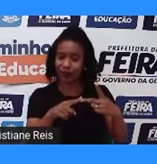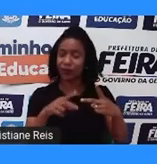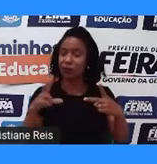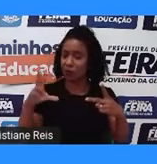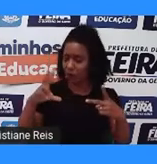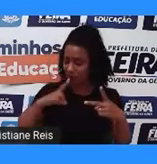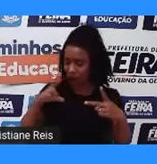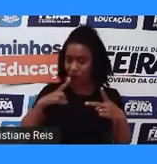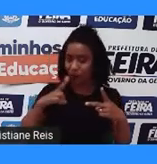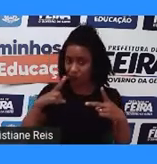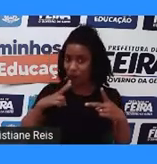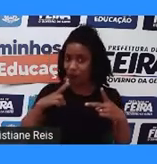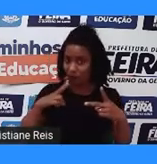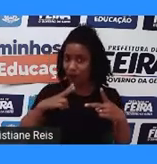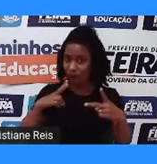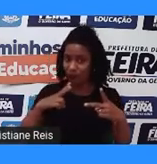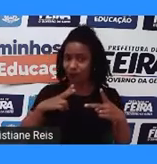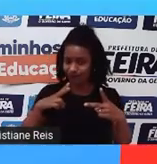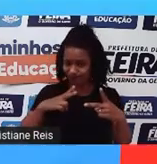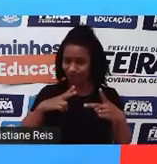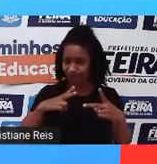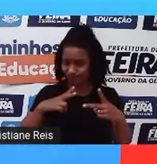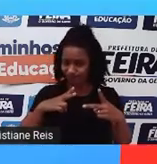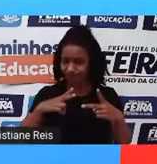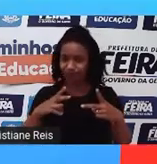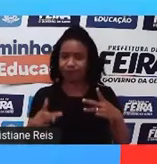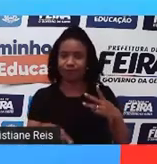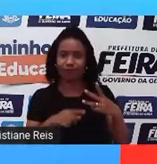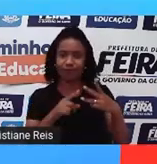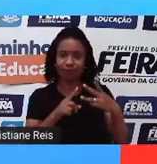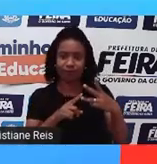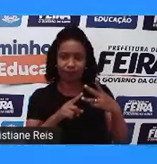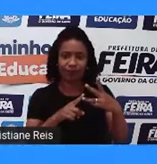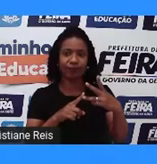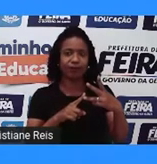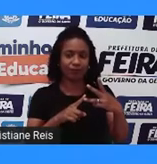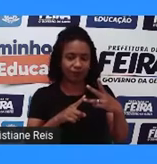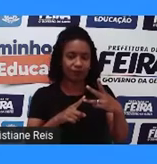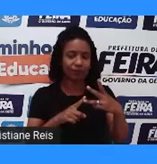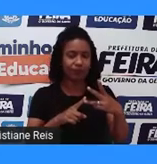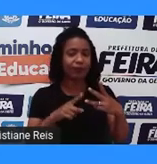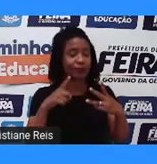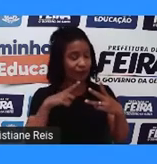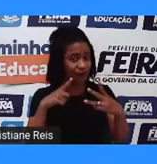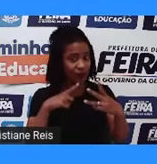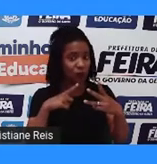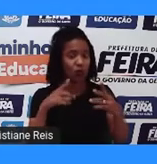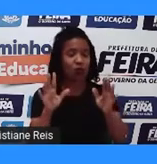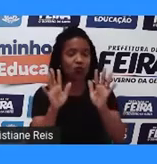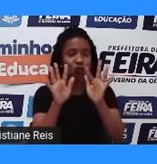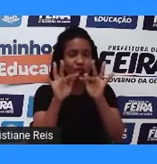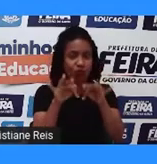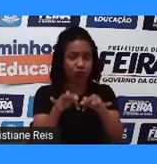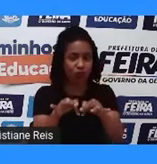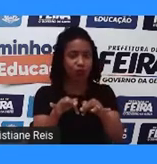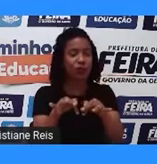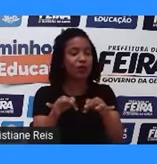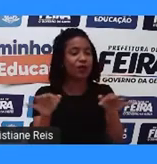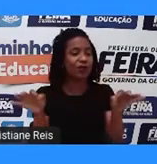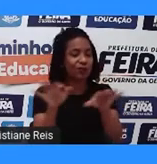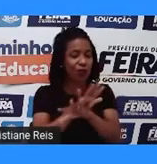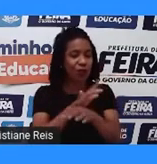privado ou pelo modo anônimo do navegador. Ou nós vamos sair quando tudo terminar. O que é que vocês acham?